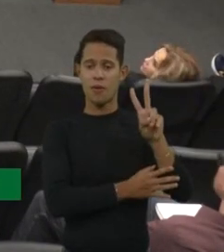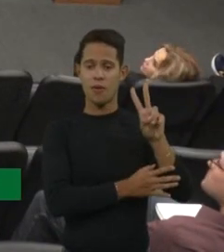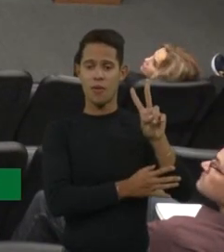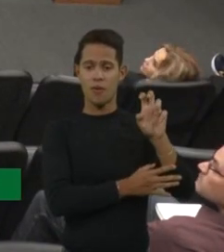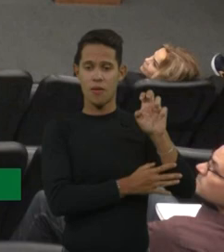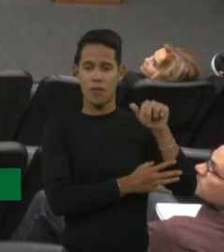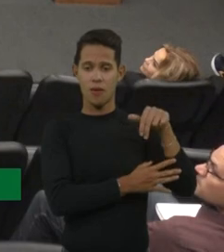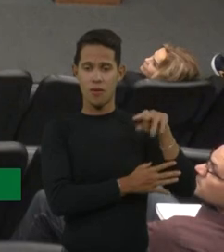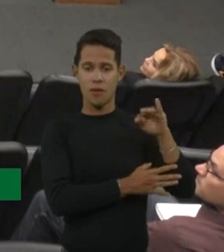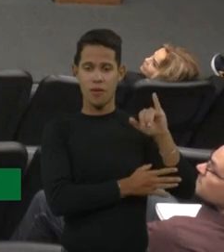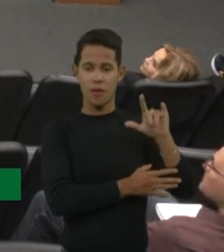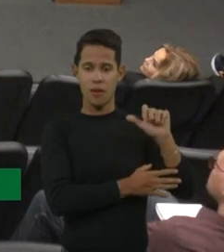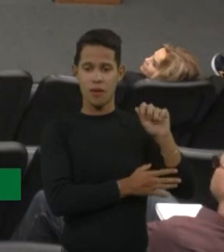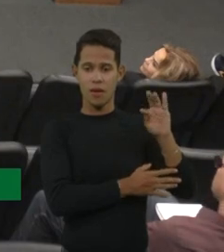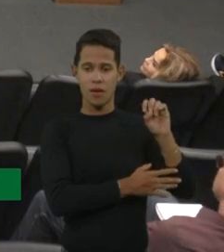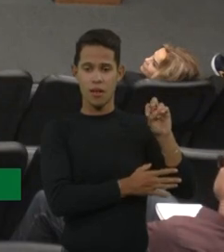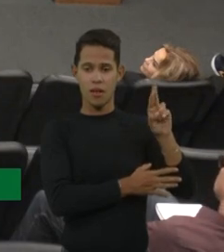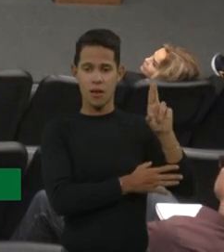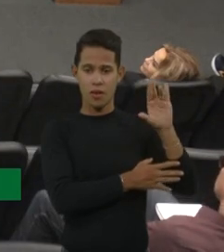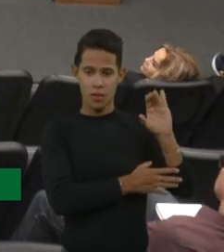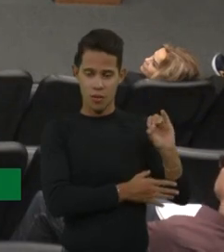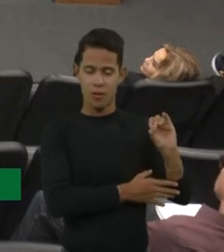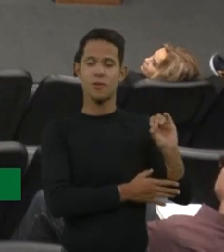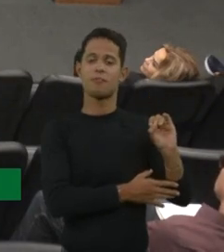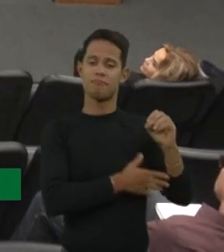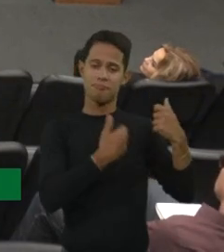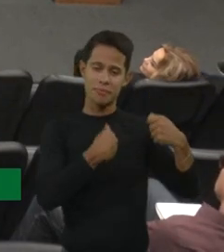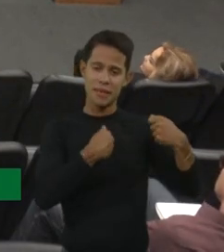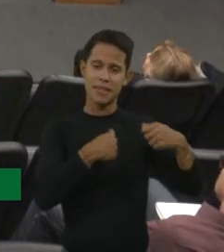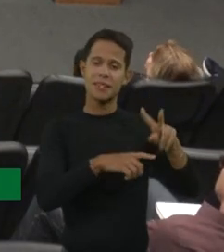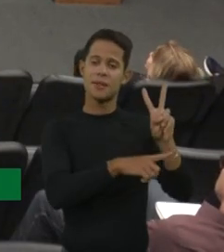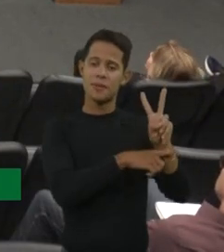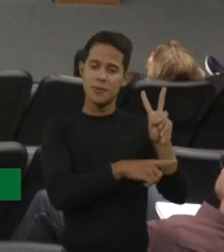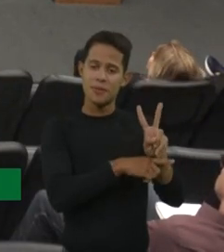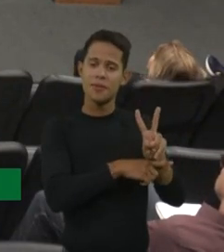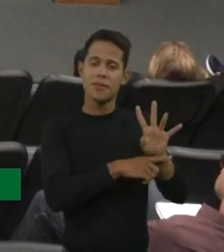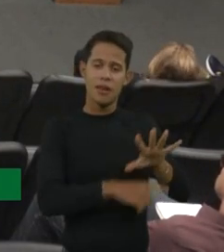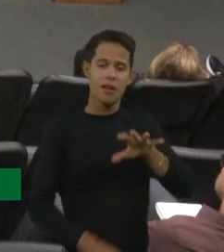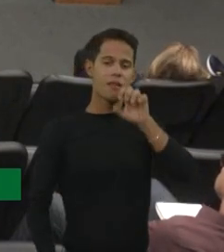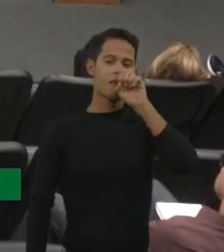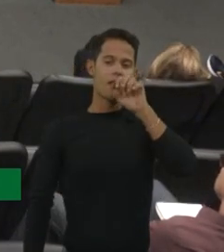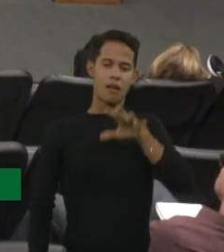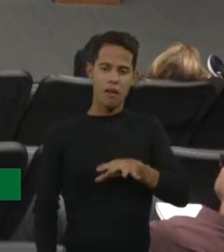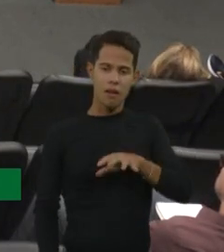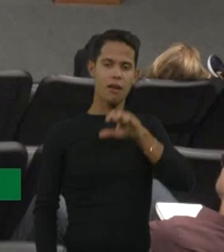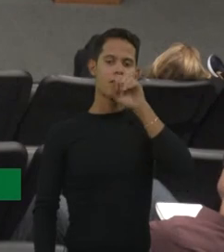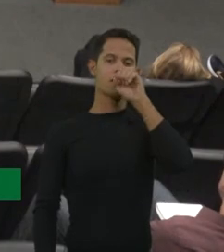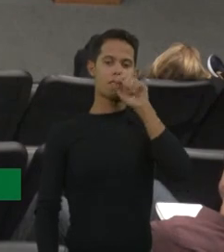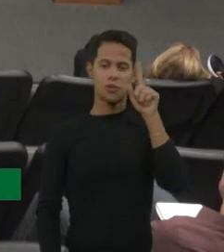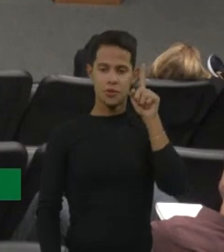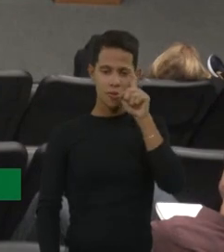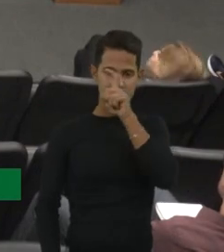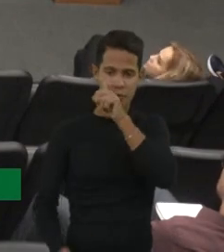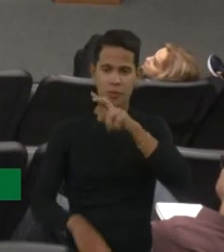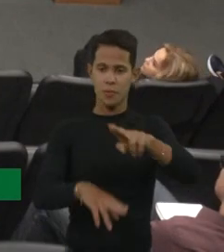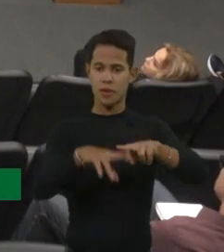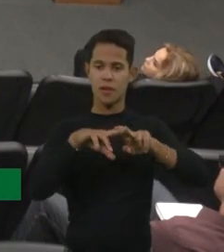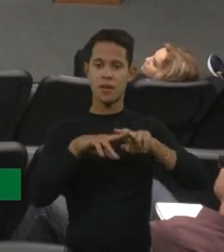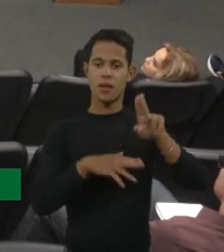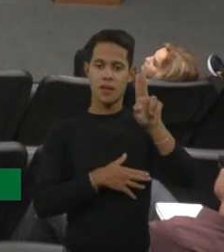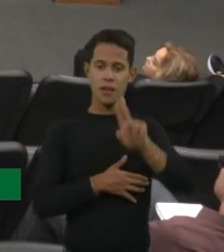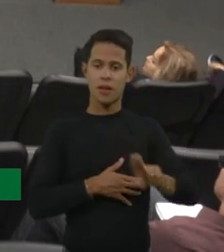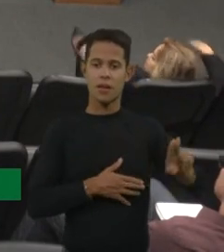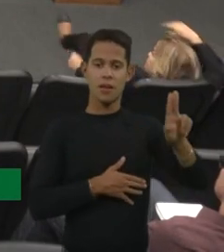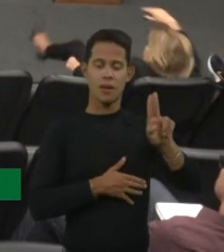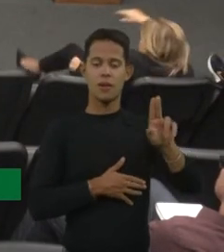atualmente usar a VNI à noite, e começou com com aspirações, né, então está fazendo uso, então, de